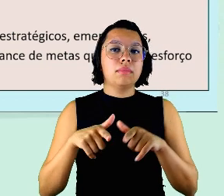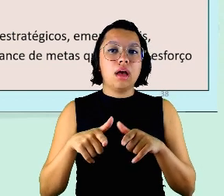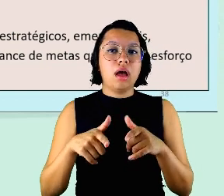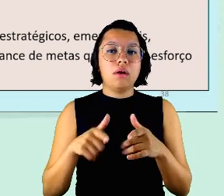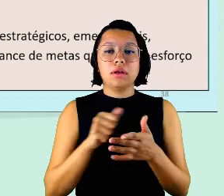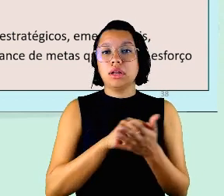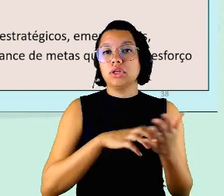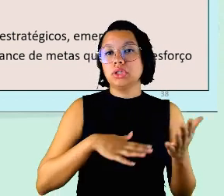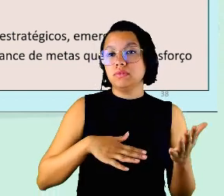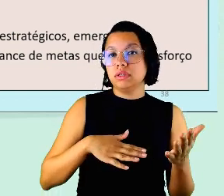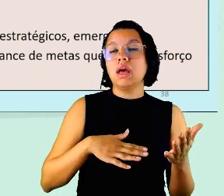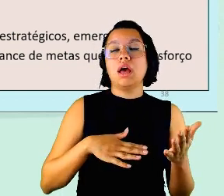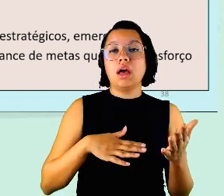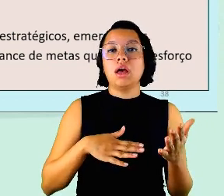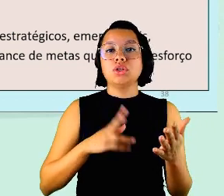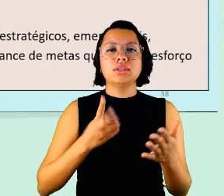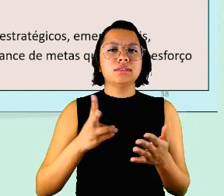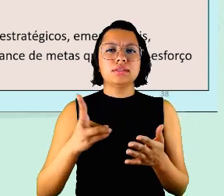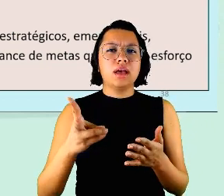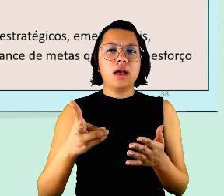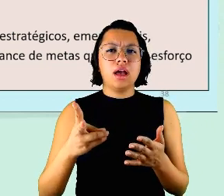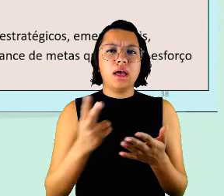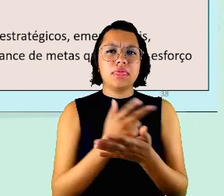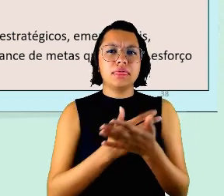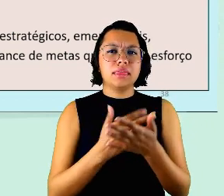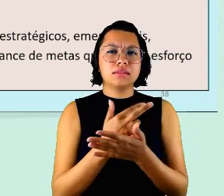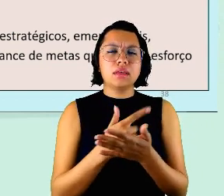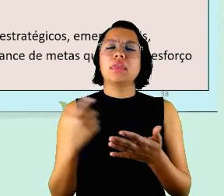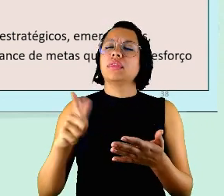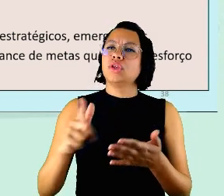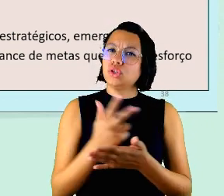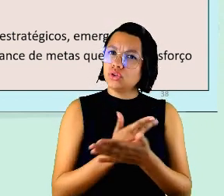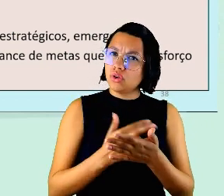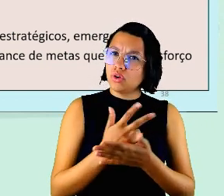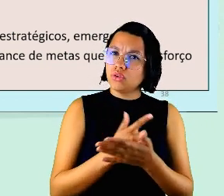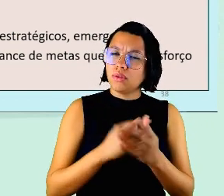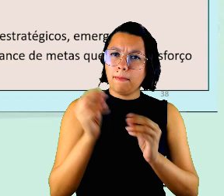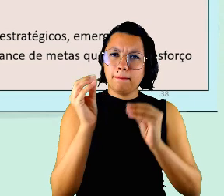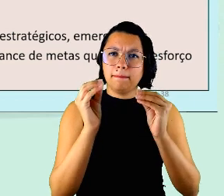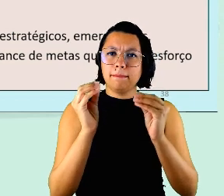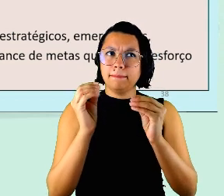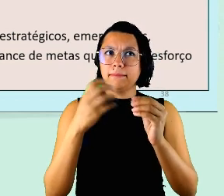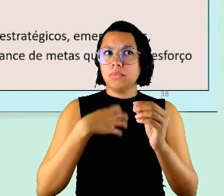aquele cargo que sempre será desenhado e redesenhado para a modalidade